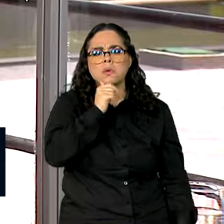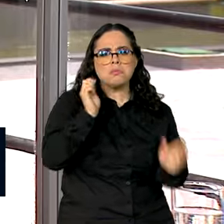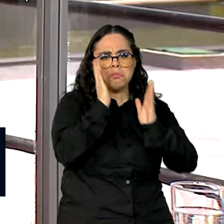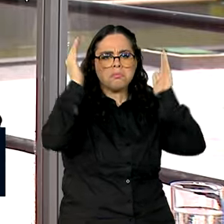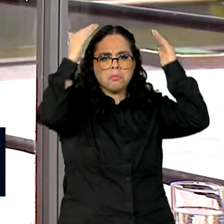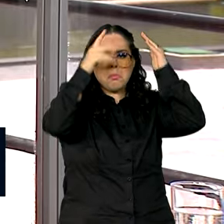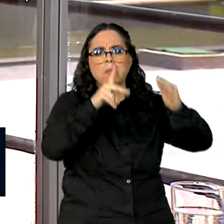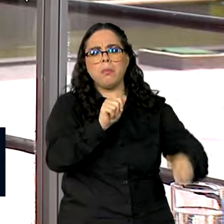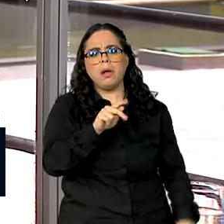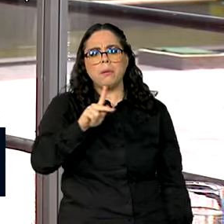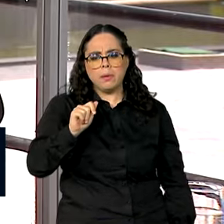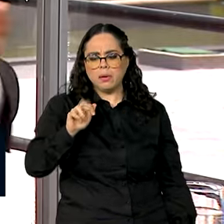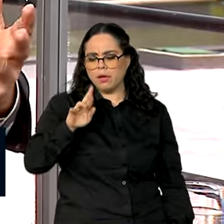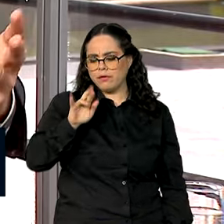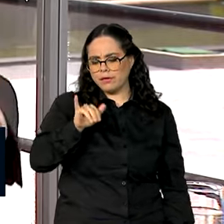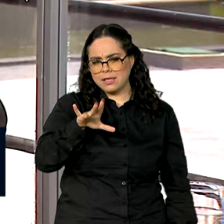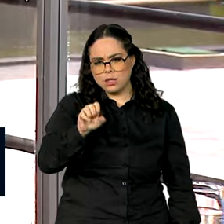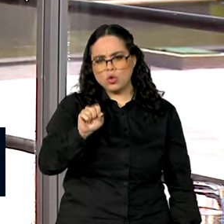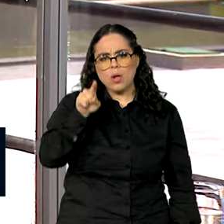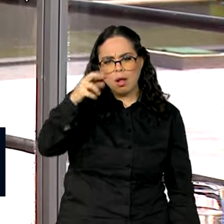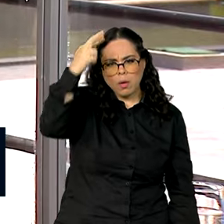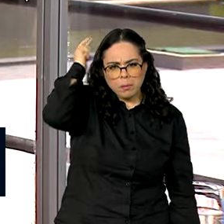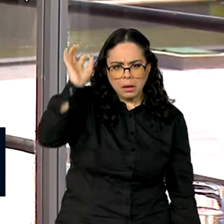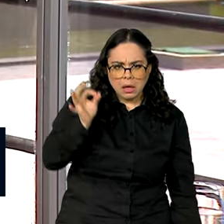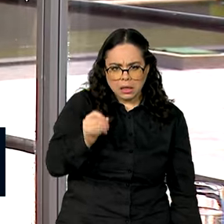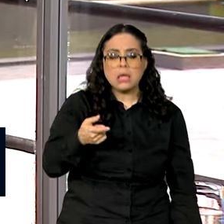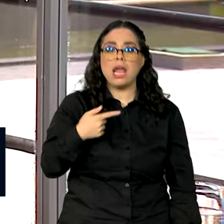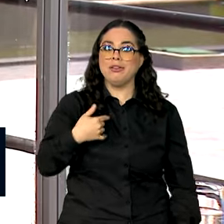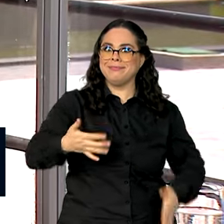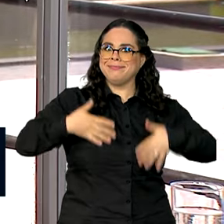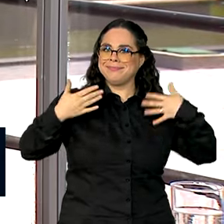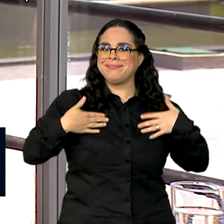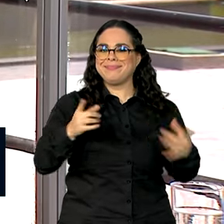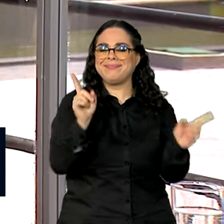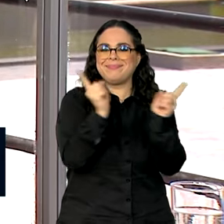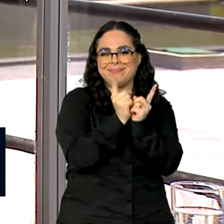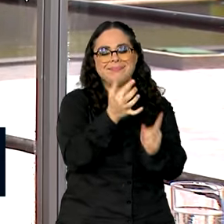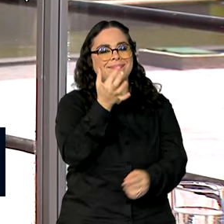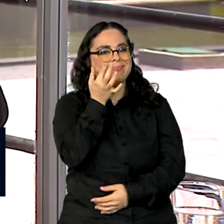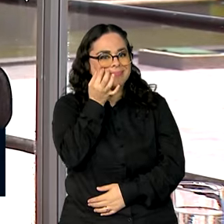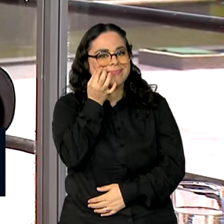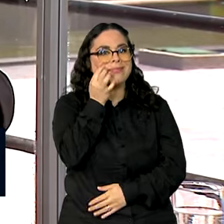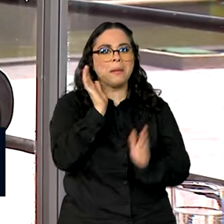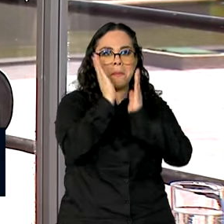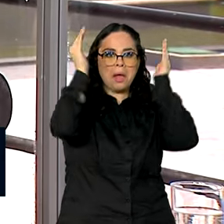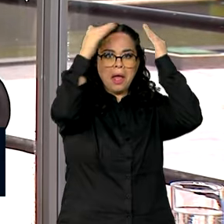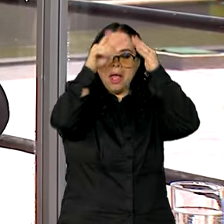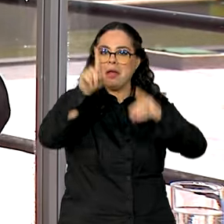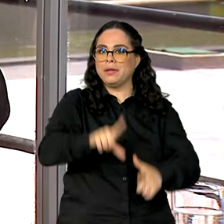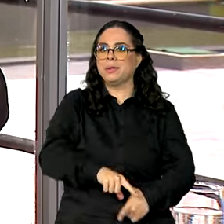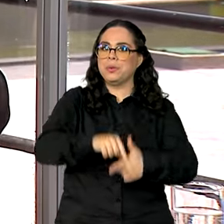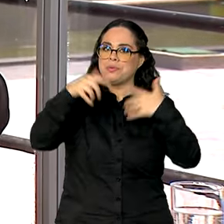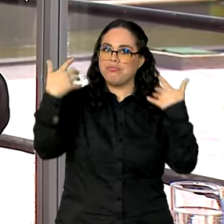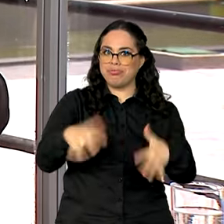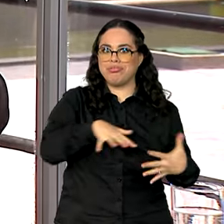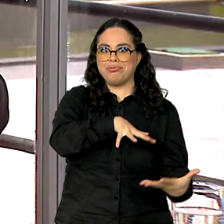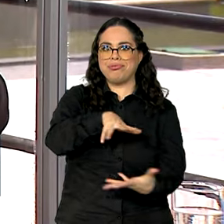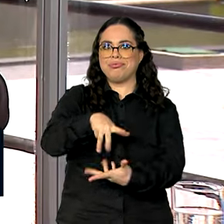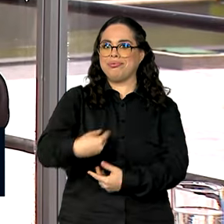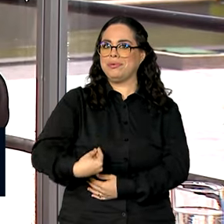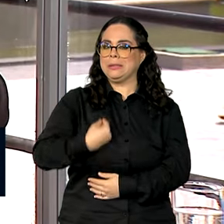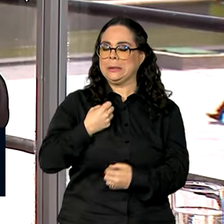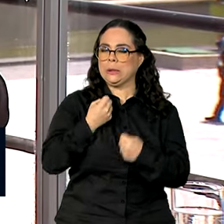estive, para a minha alegria, com o Papa Francisco pessoalmente, é um dos maiores líderes globais na defesa